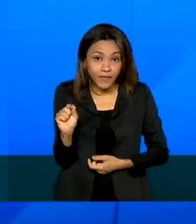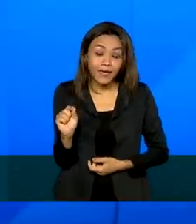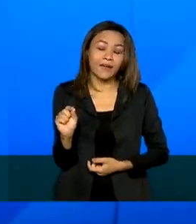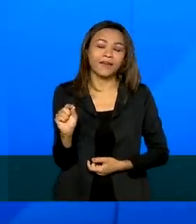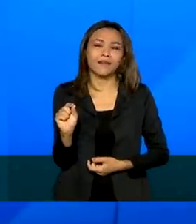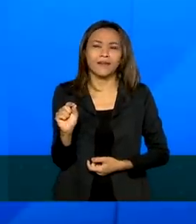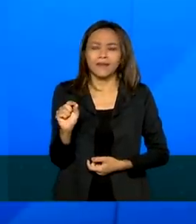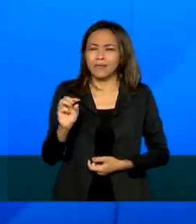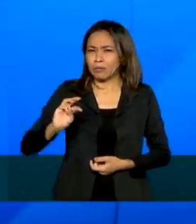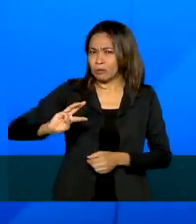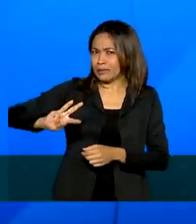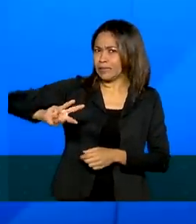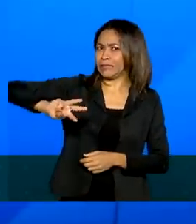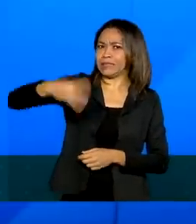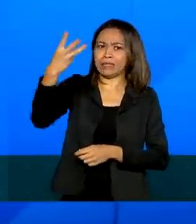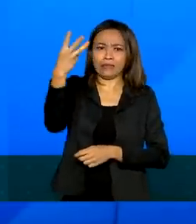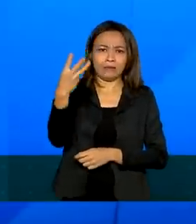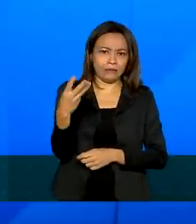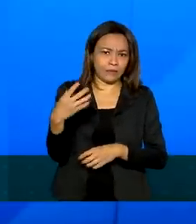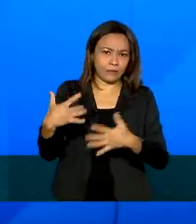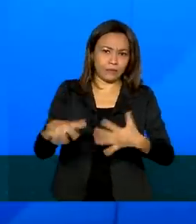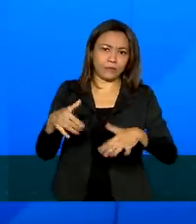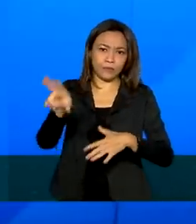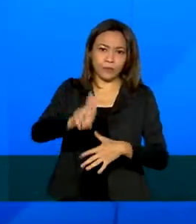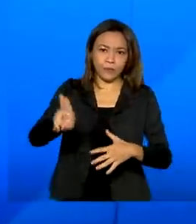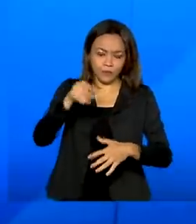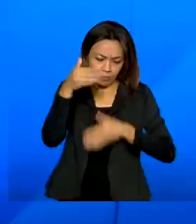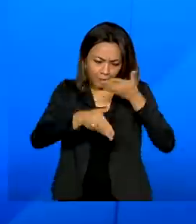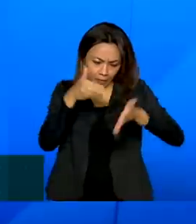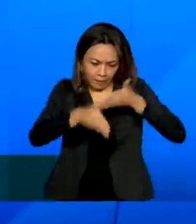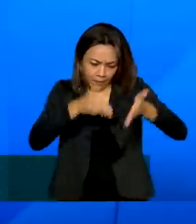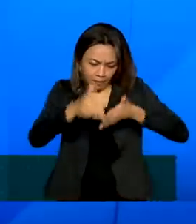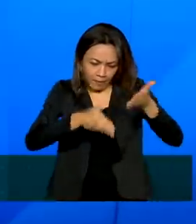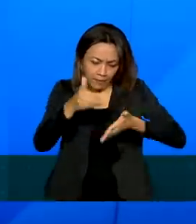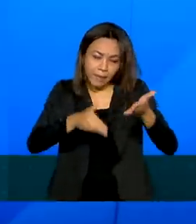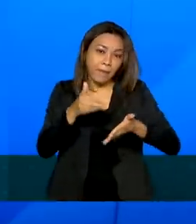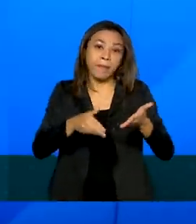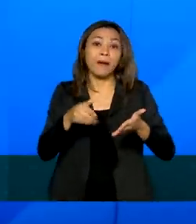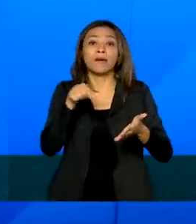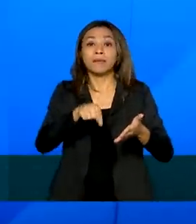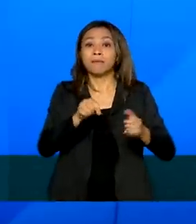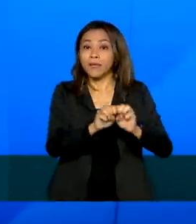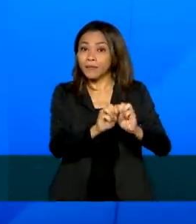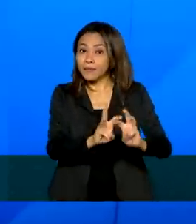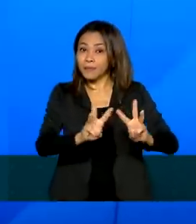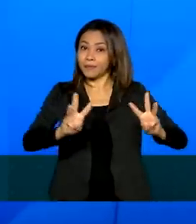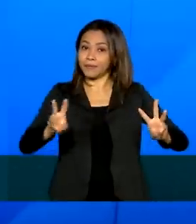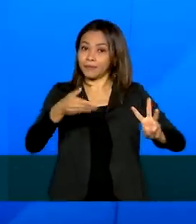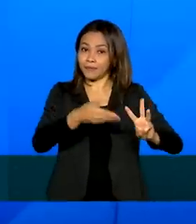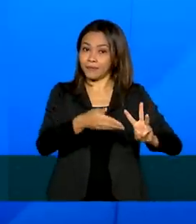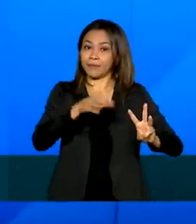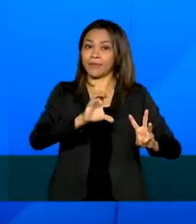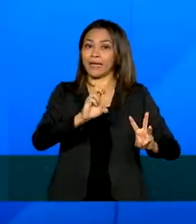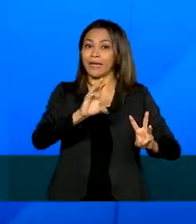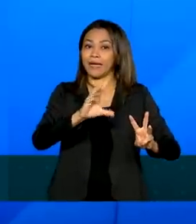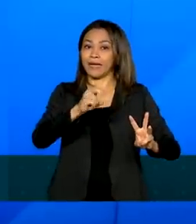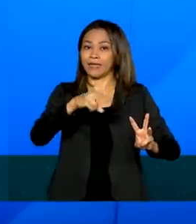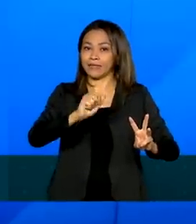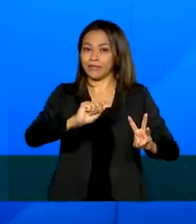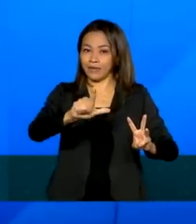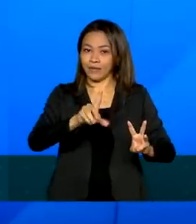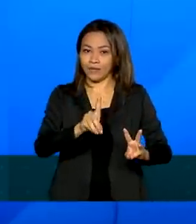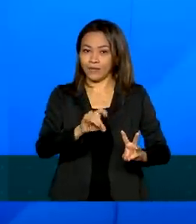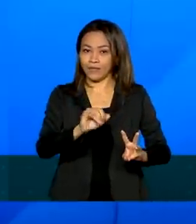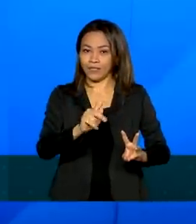utilização média pelo canal digital do que tínhamos ao redor de agosto e setembro. Então isso é